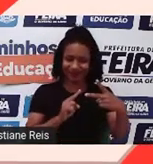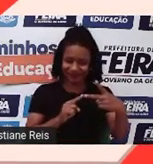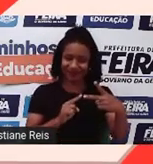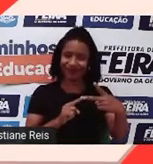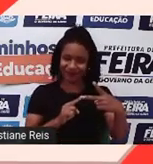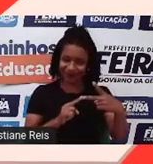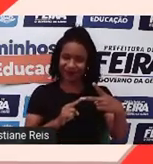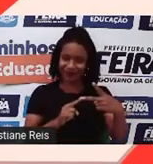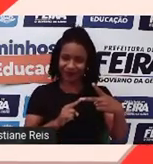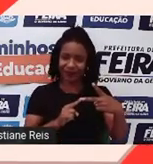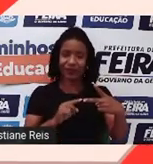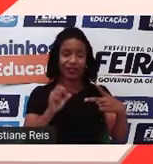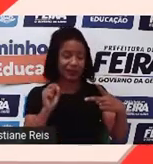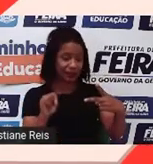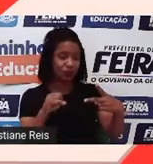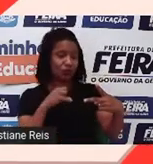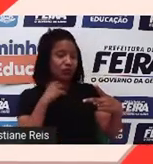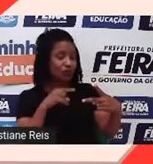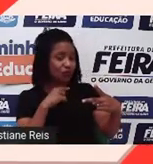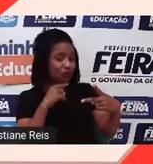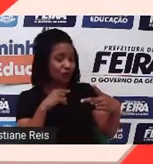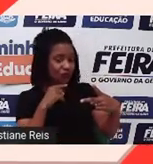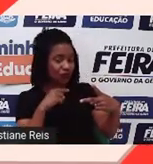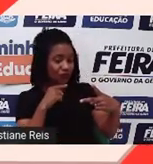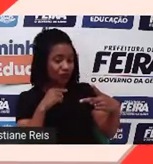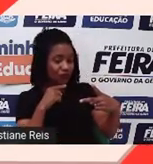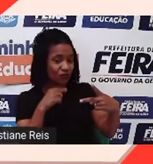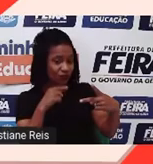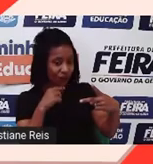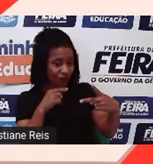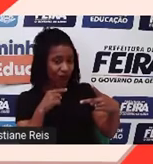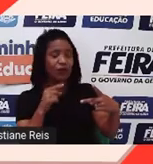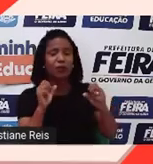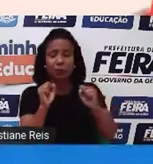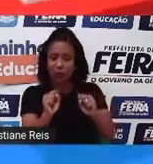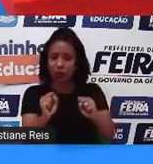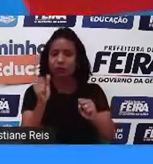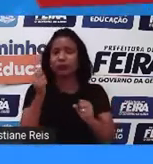Quando tivermos dúvidas, né? A gente deve conversar com um adulto.